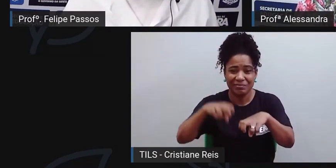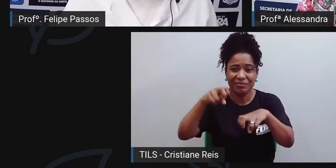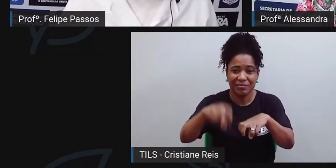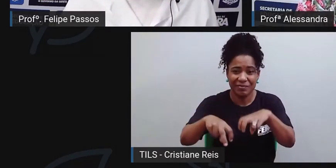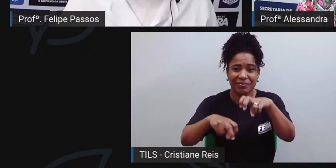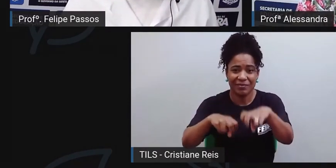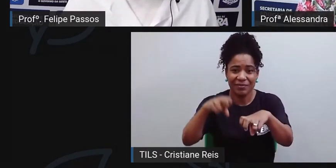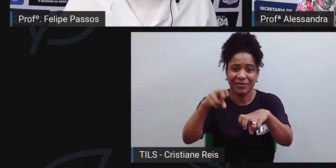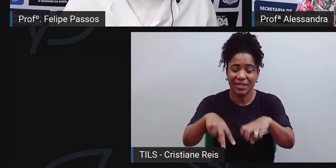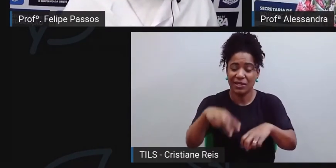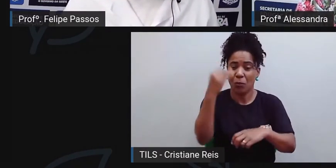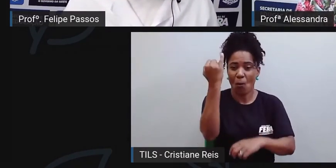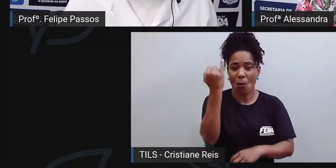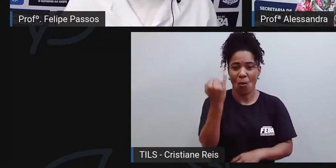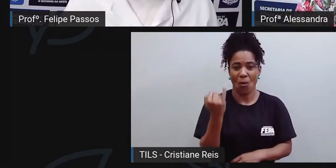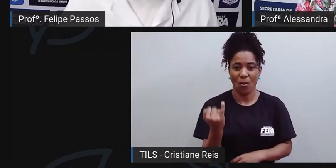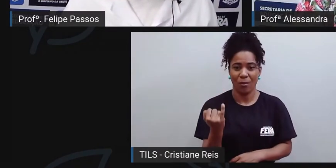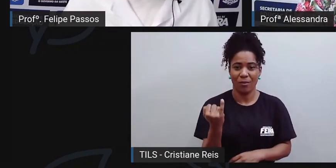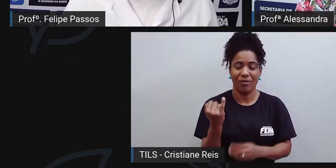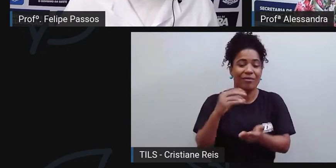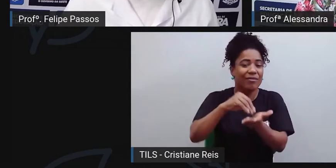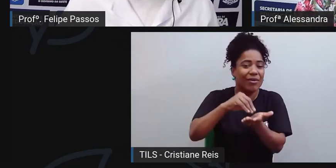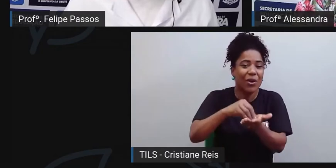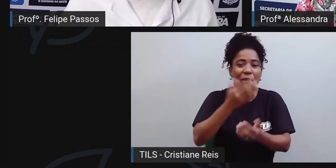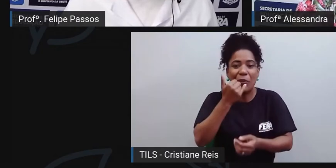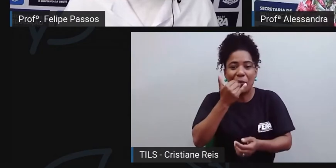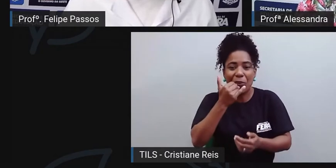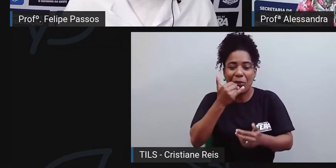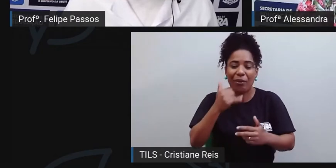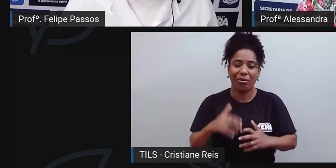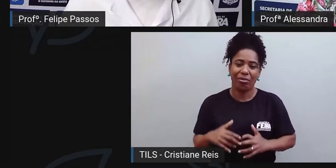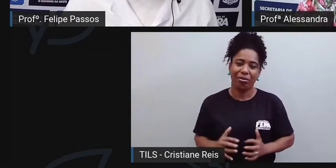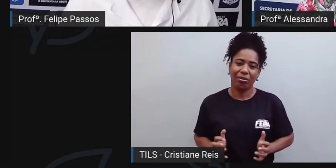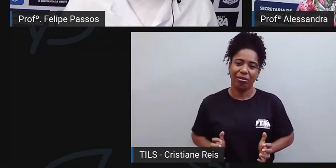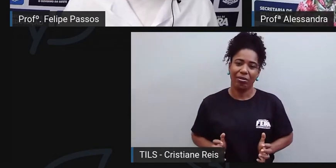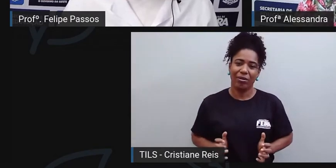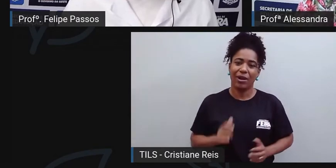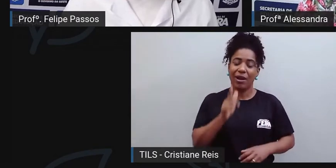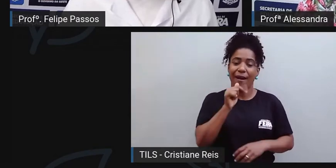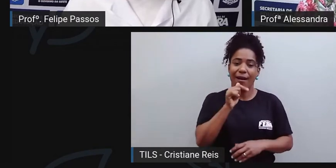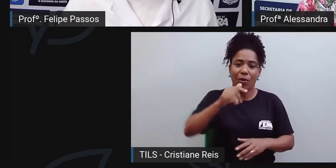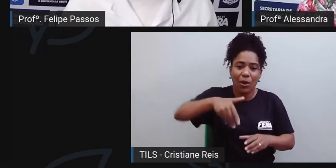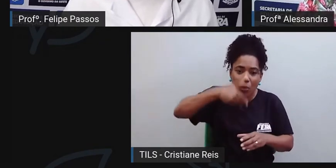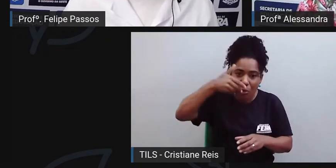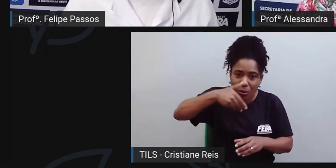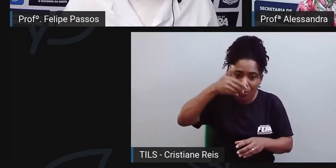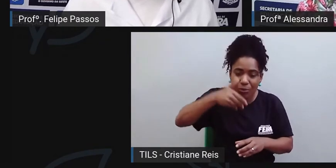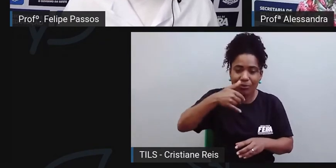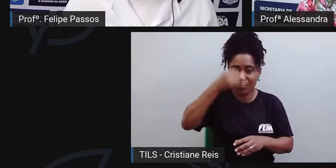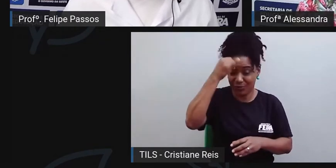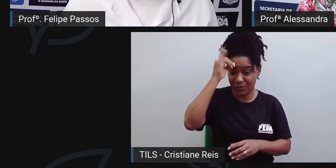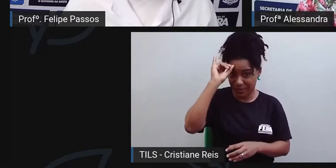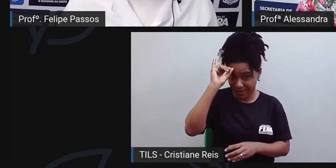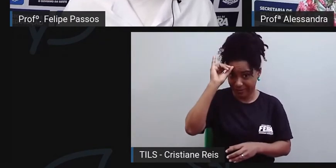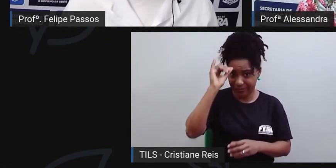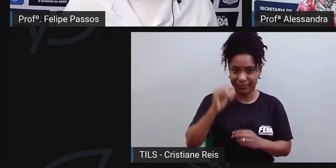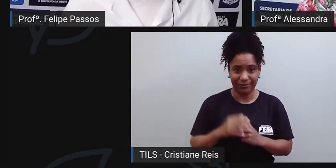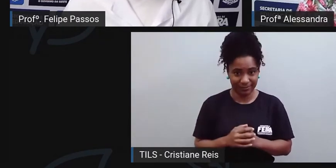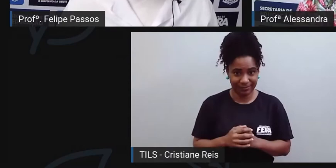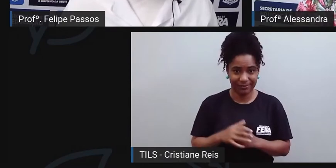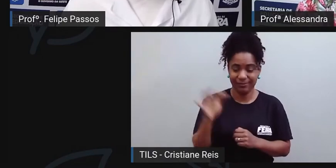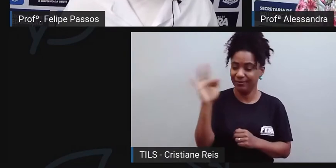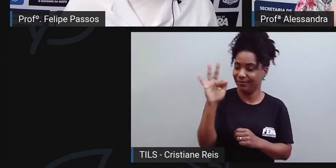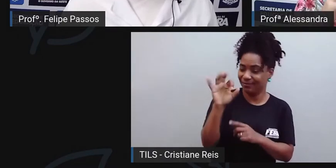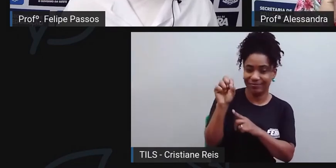Em termos ambientais, feira de Santana é um local com uma quantidade muito grande de nascentes e de pastagens naturais. Então, esse